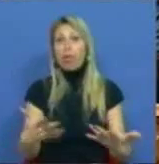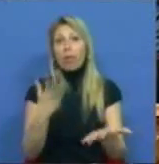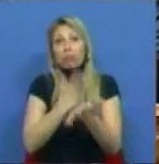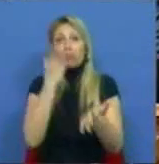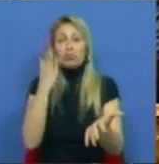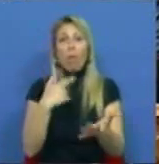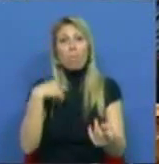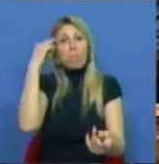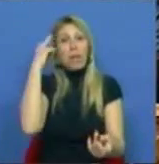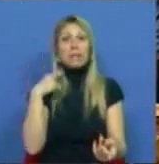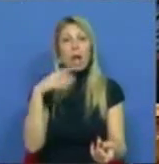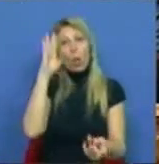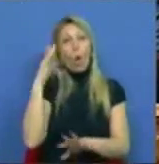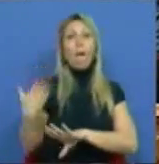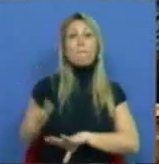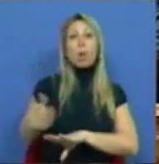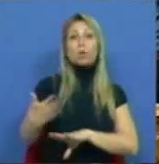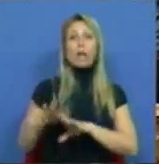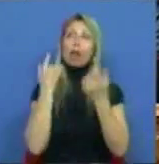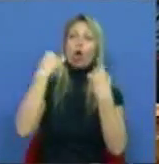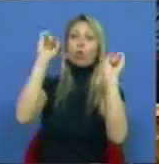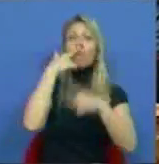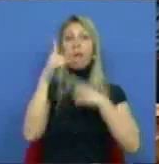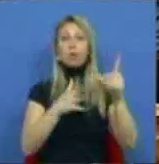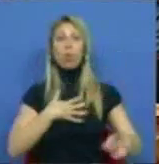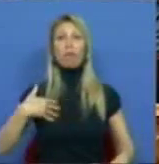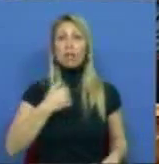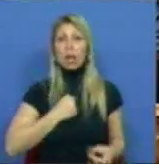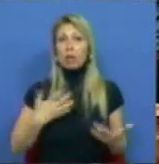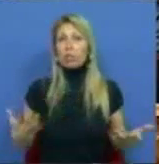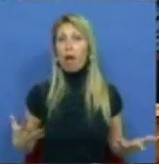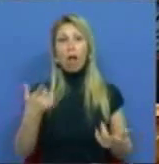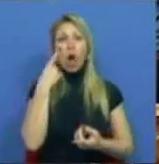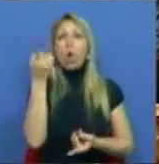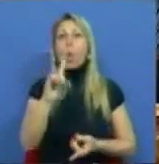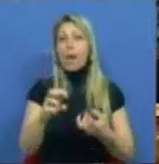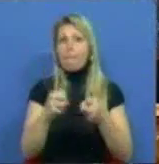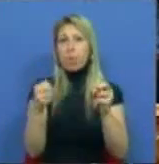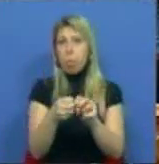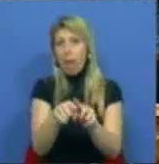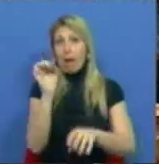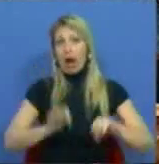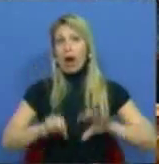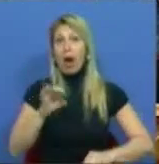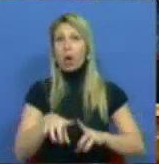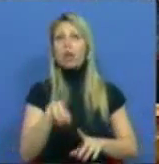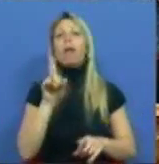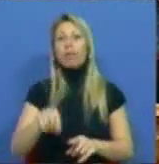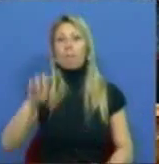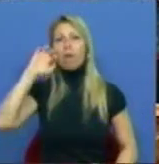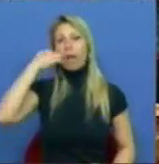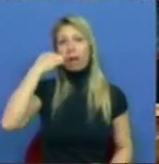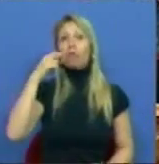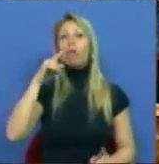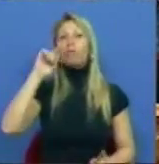preconceito contra a autonomia das pessoas transsexuais, a um desconhecimento sobre o problema que está em causa e a uma desconfiança